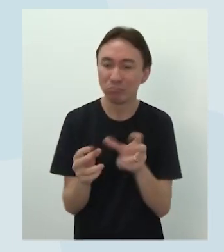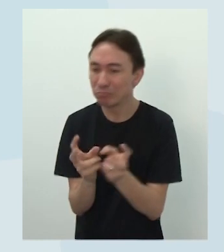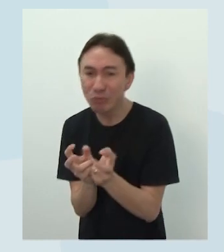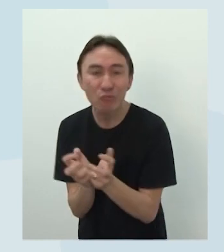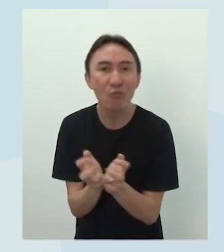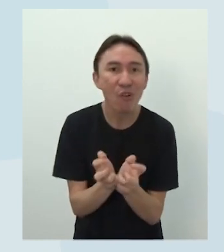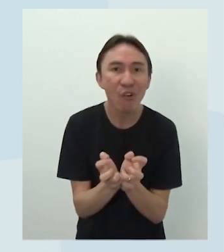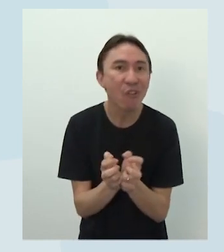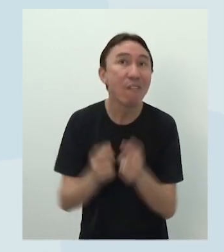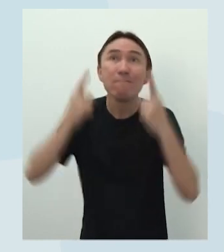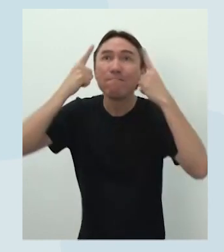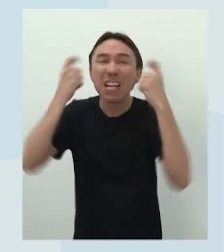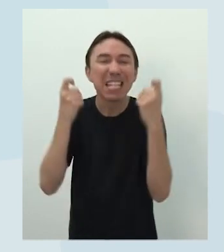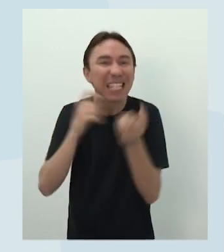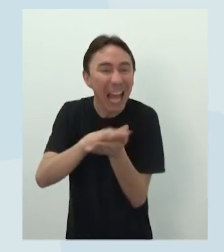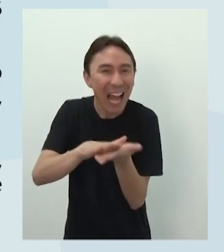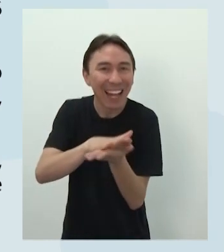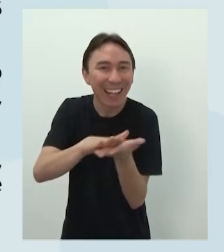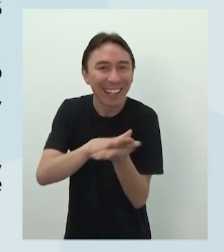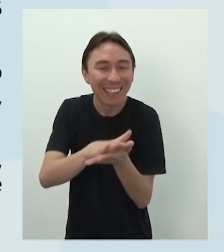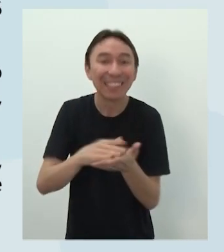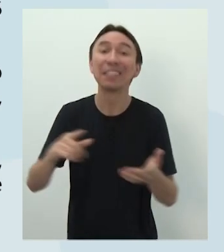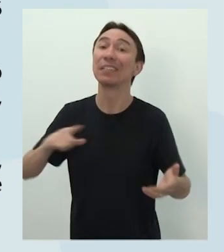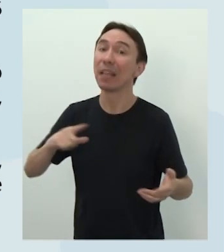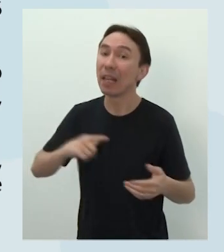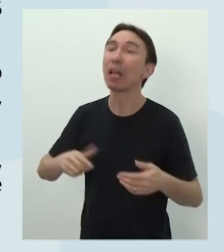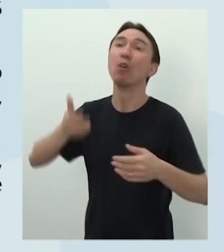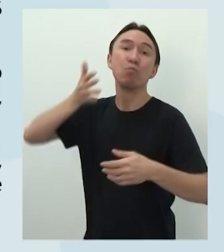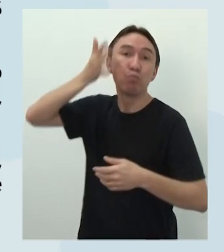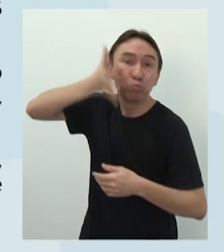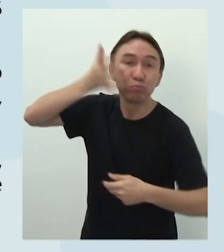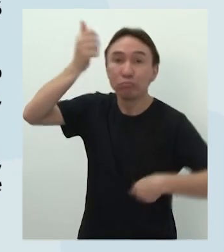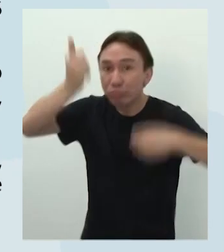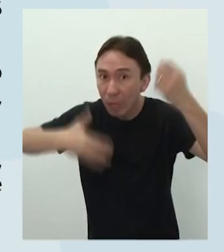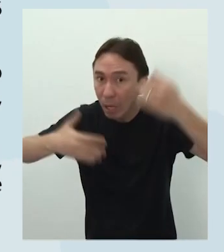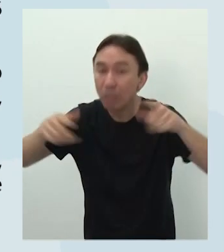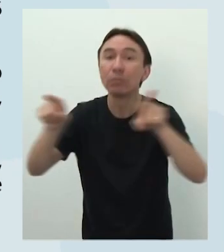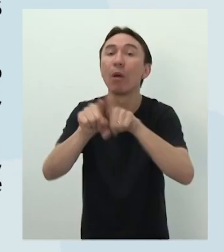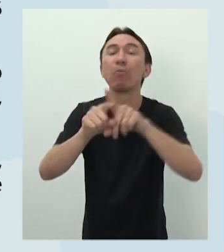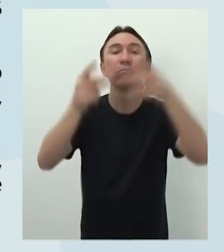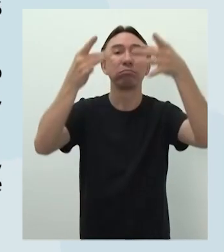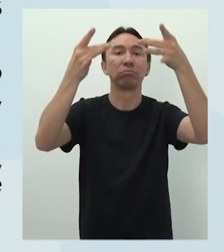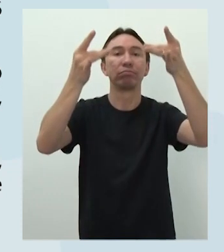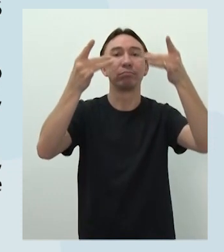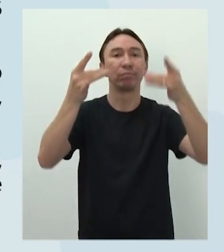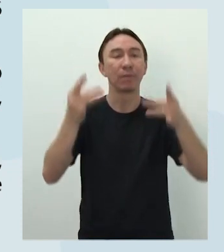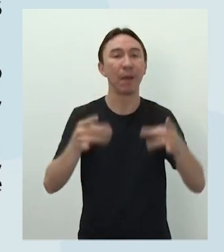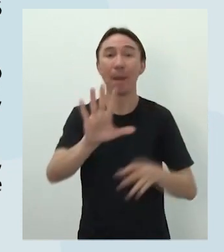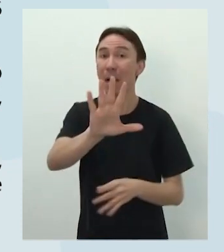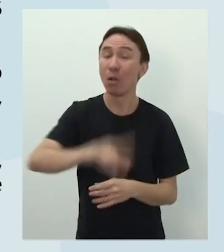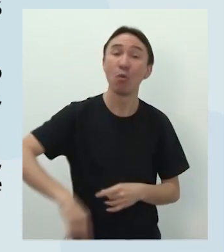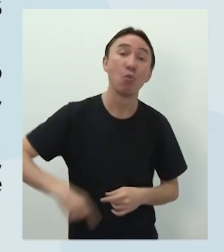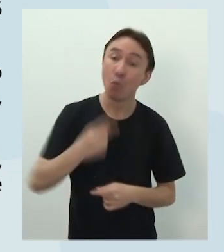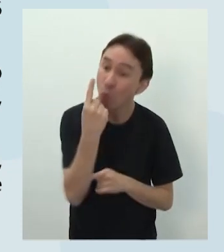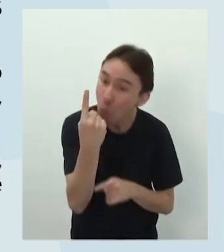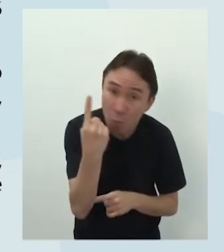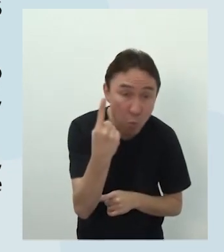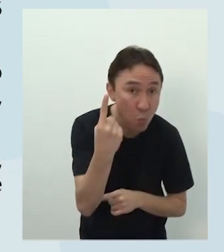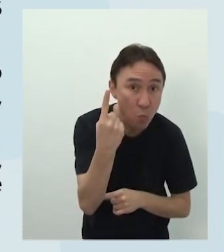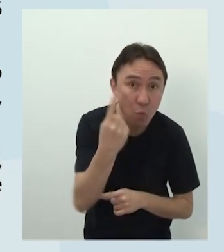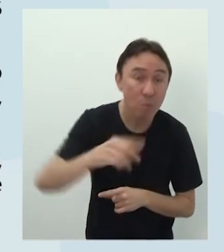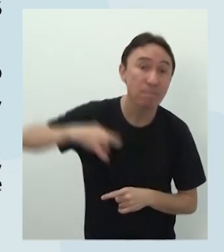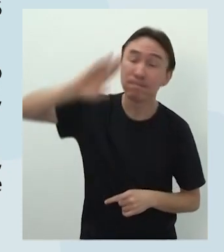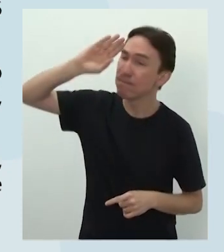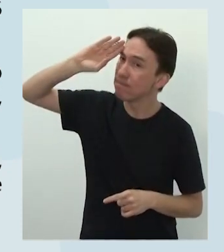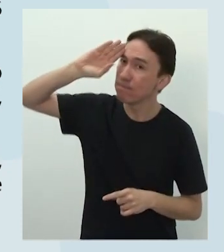gente. Então, a gente teve ali narração e descrição, porém, um prevaleceu. Um prevaleceu, como o professor